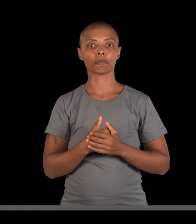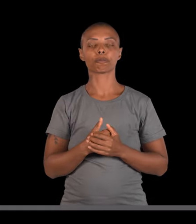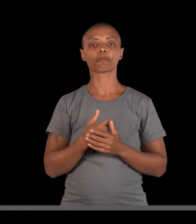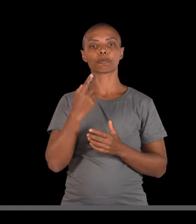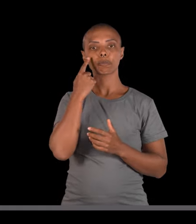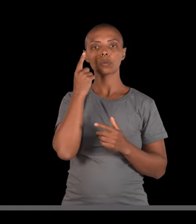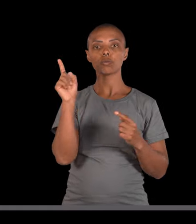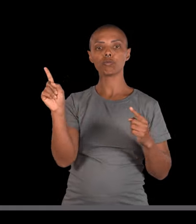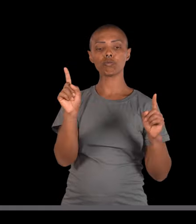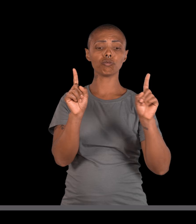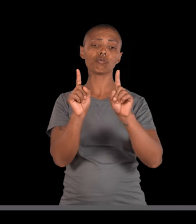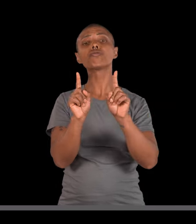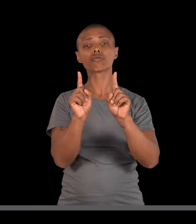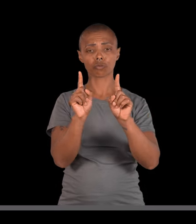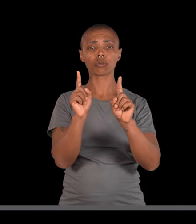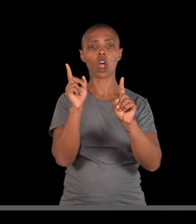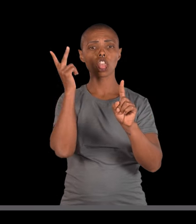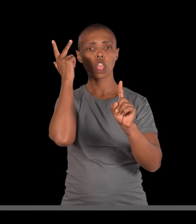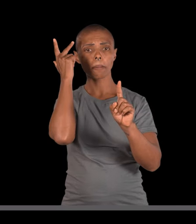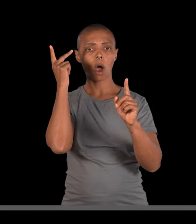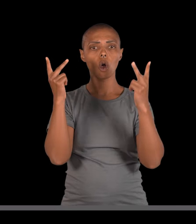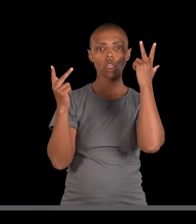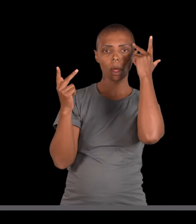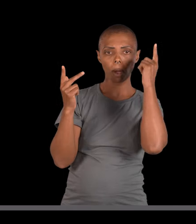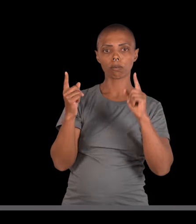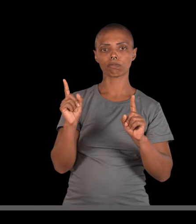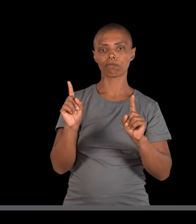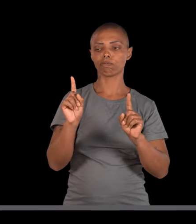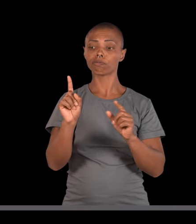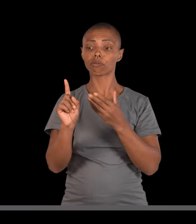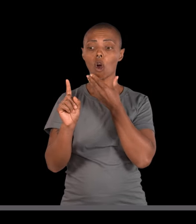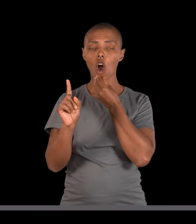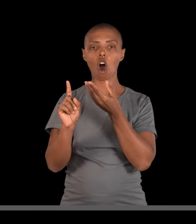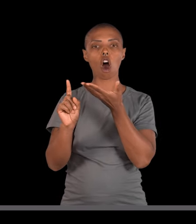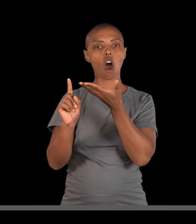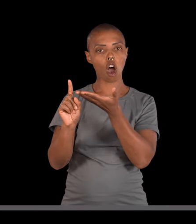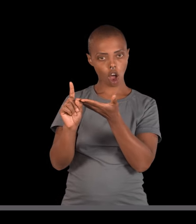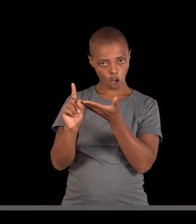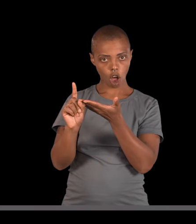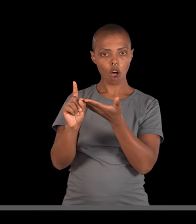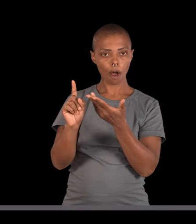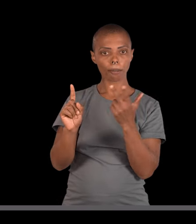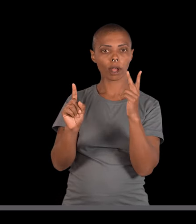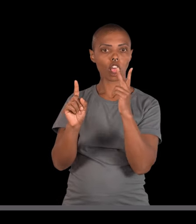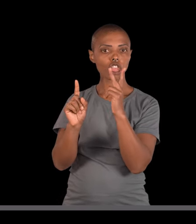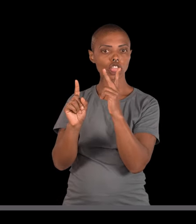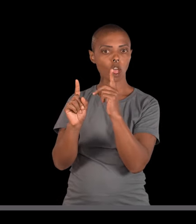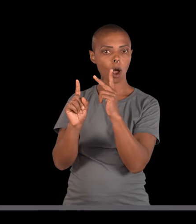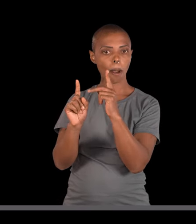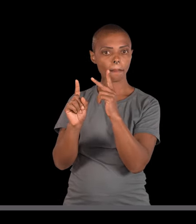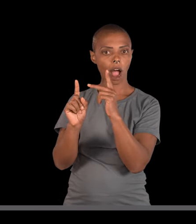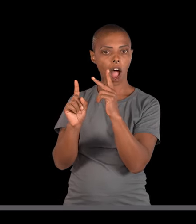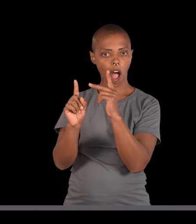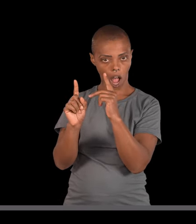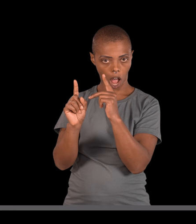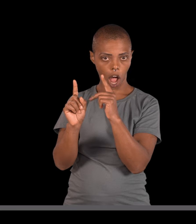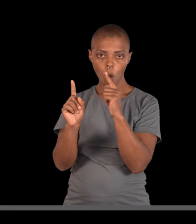tranquilidade? Olha só, casalzinho normal. Então vamos botar aqui, ó, o homem aqui, ó, normal.